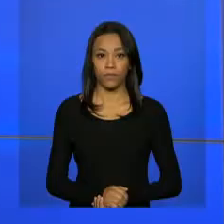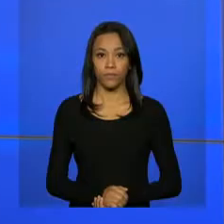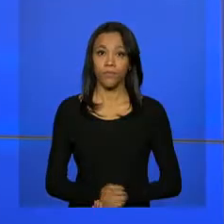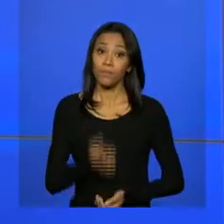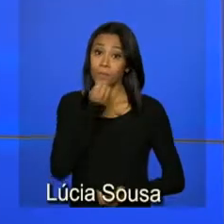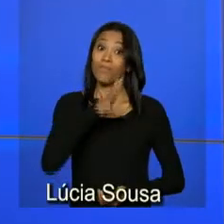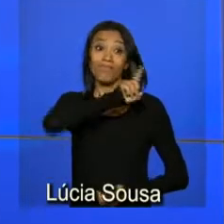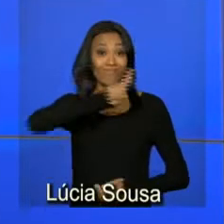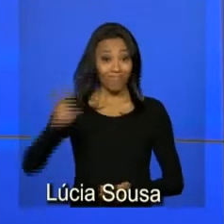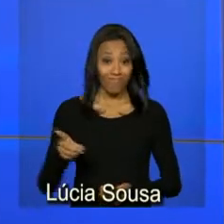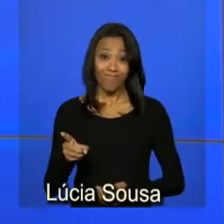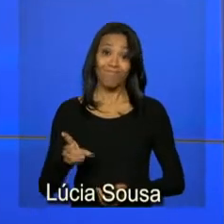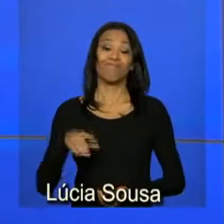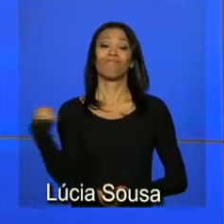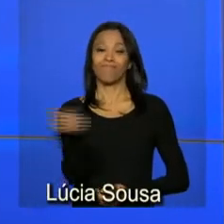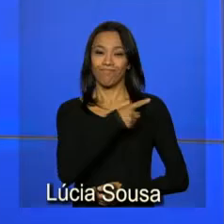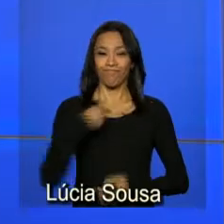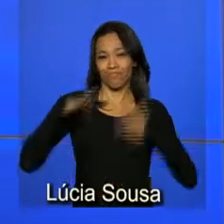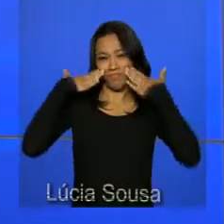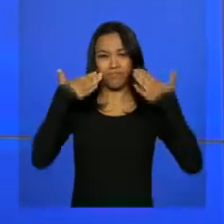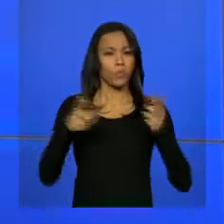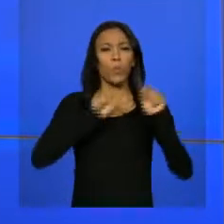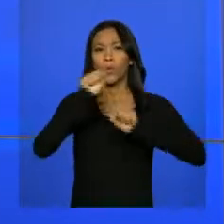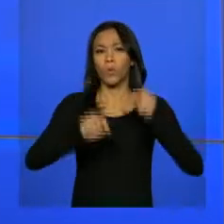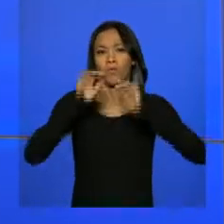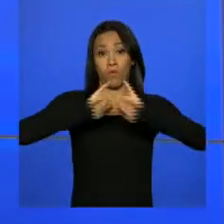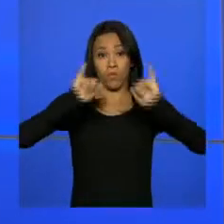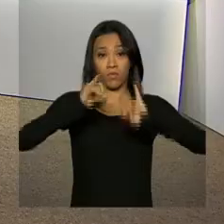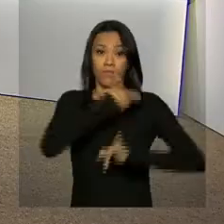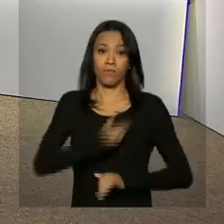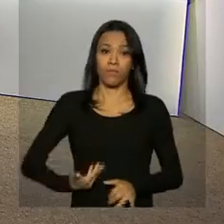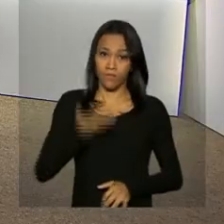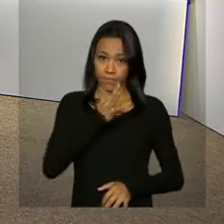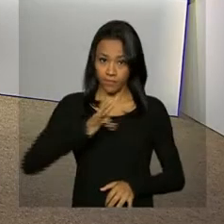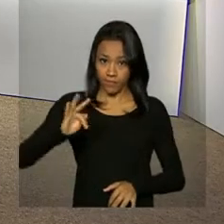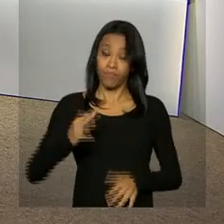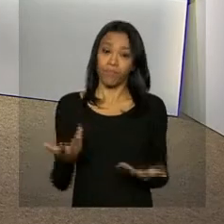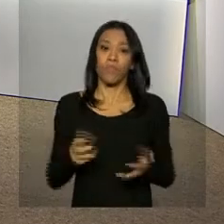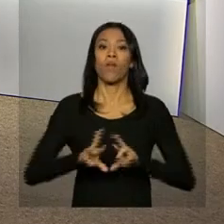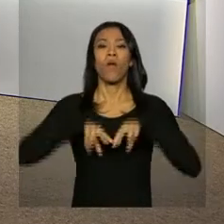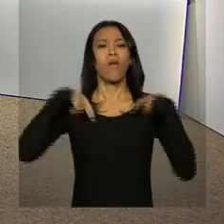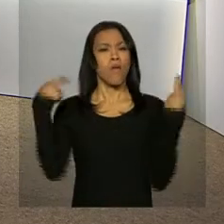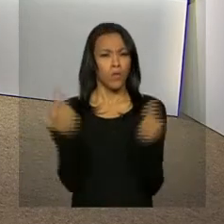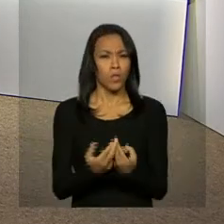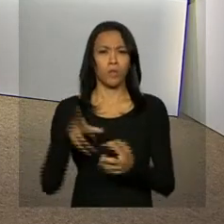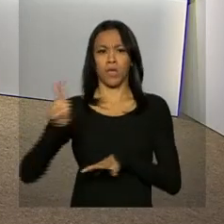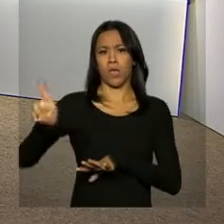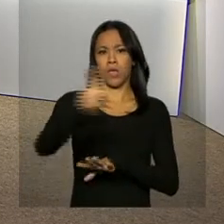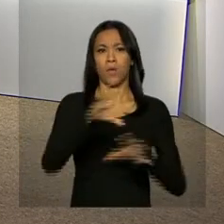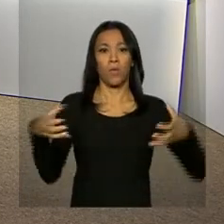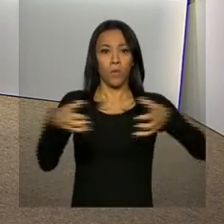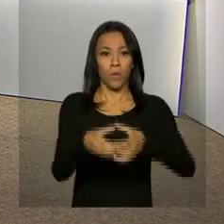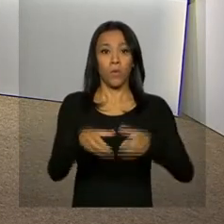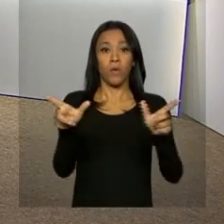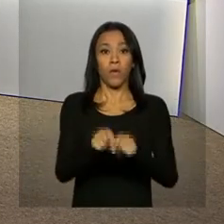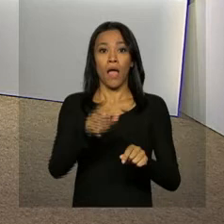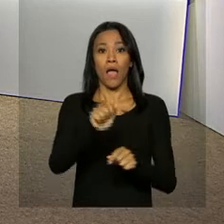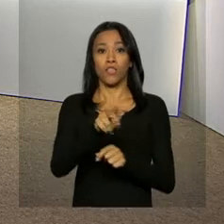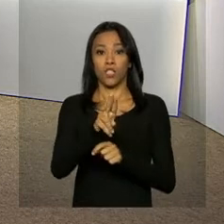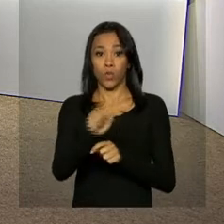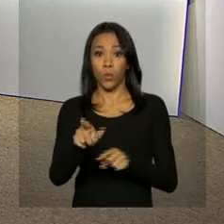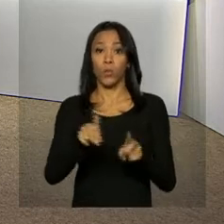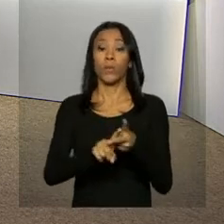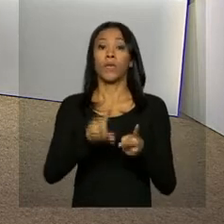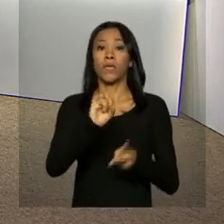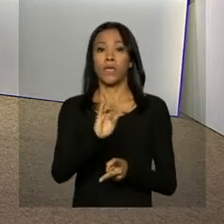Olá, bom dia! Estamos no ar com as notícias do governo federal. Uma reunião entre representantes da AGU, do IBAMA, das